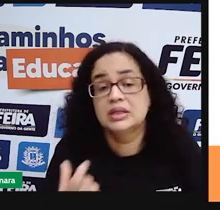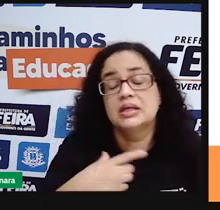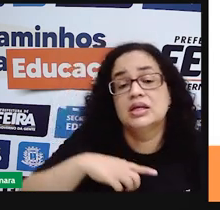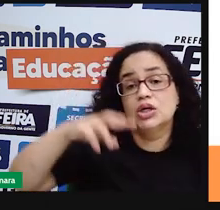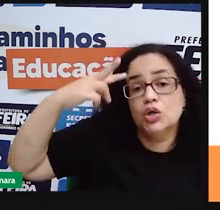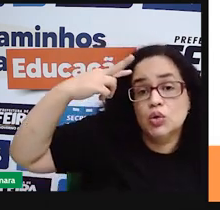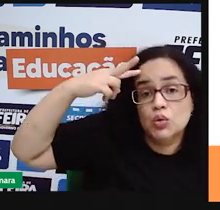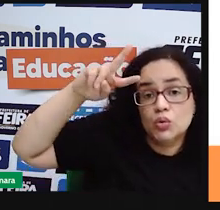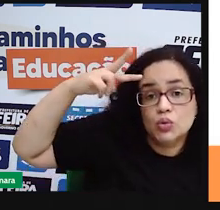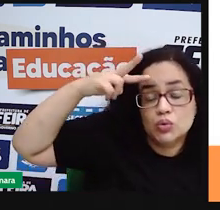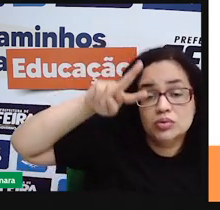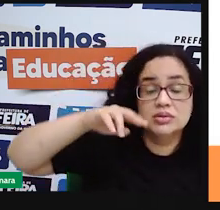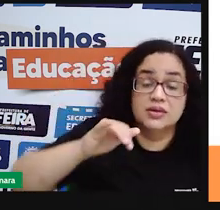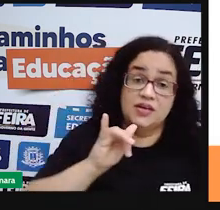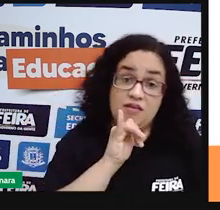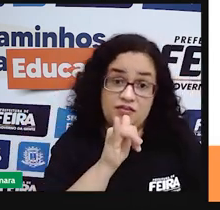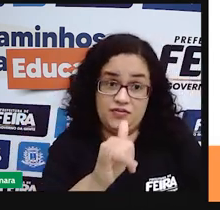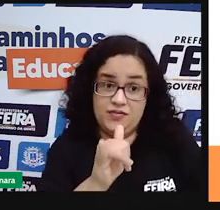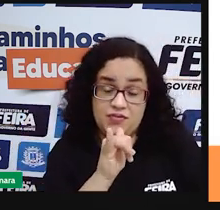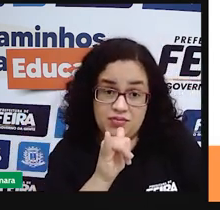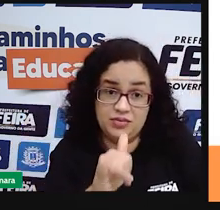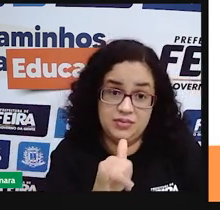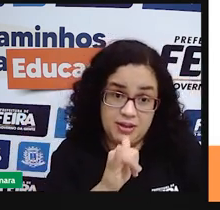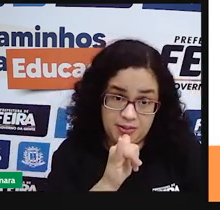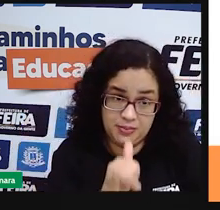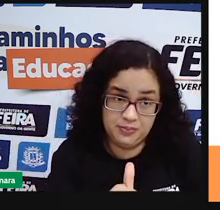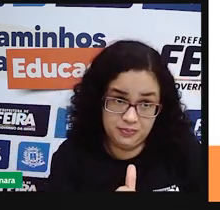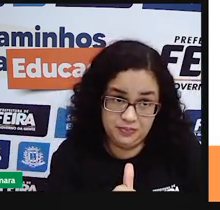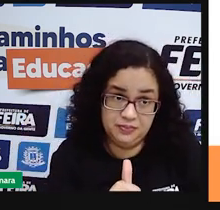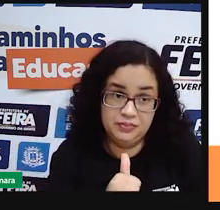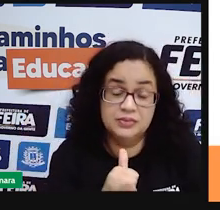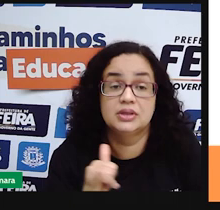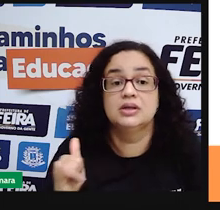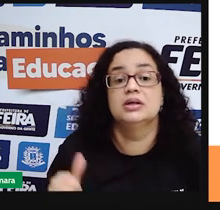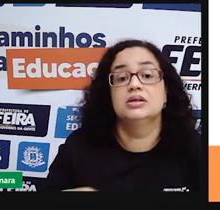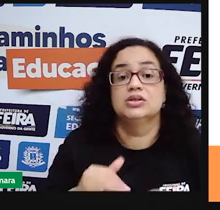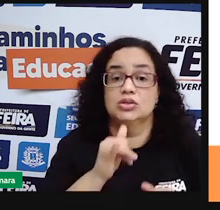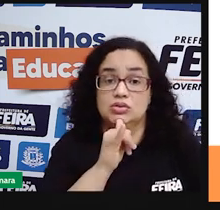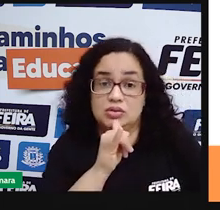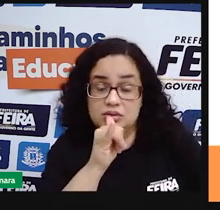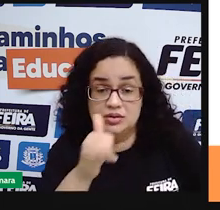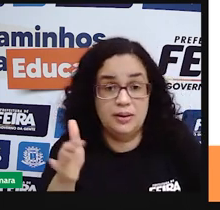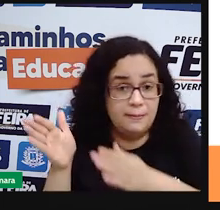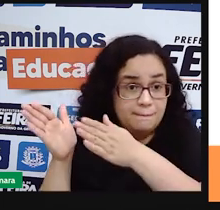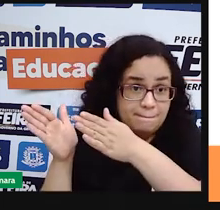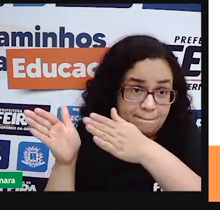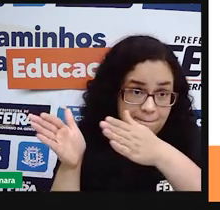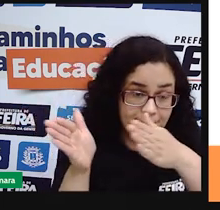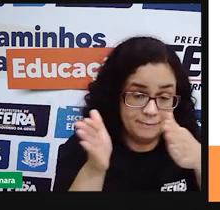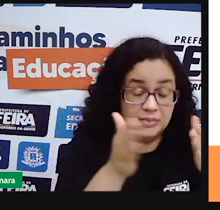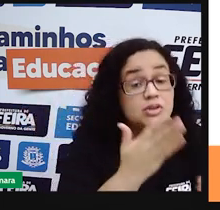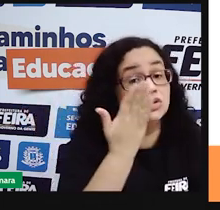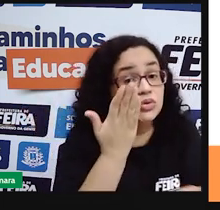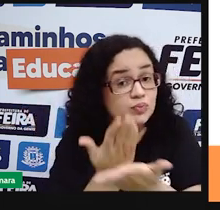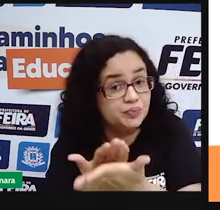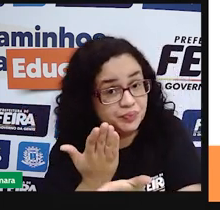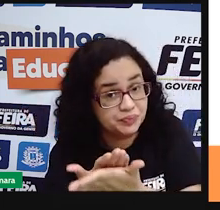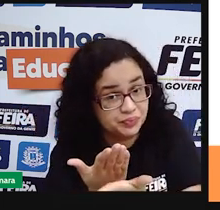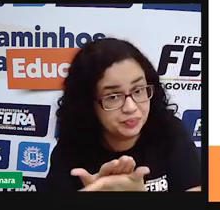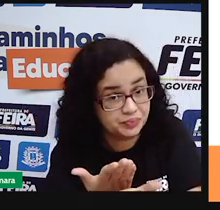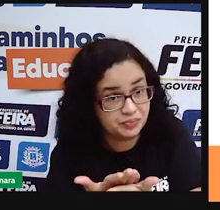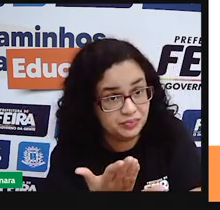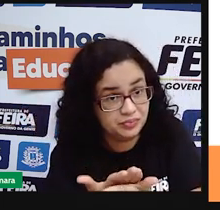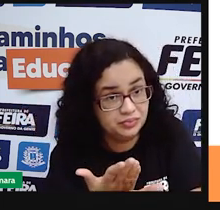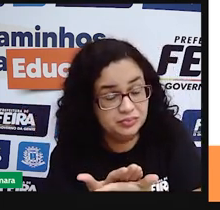entre as informações que eram divulgadas, que eram passadas, que eram estudadas quando se